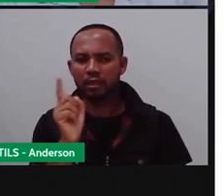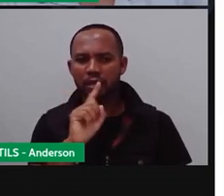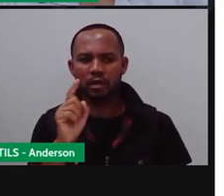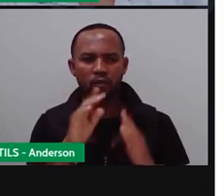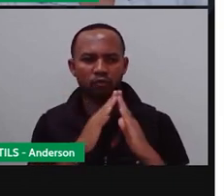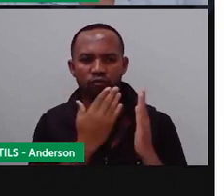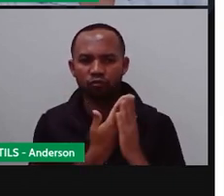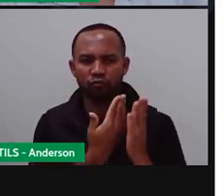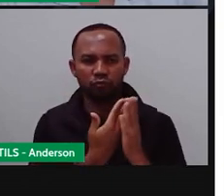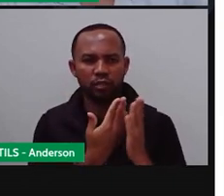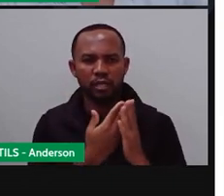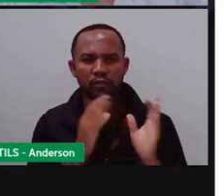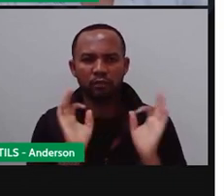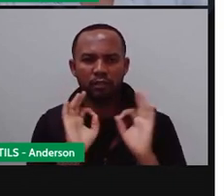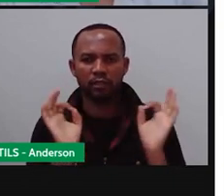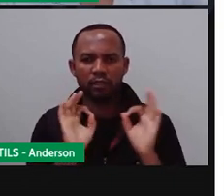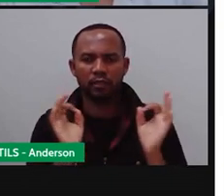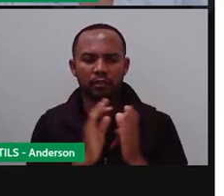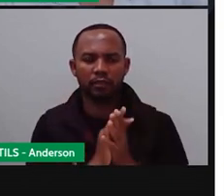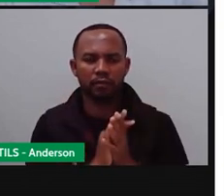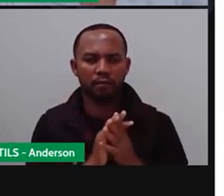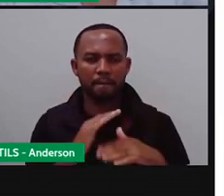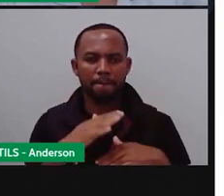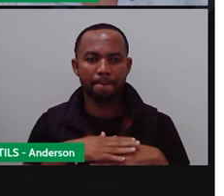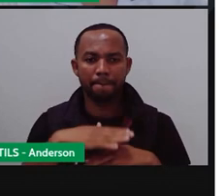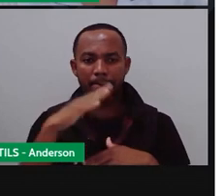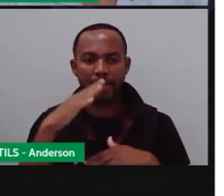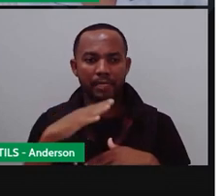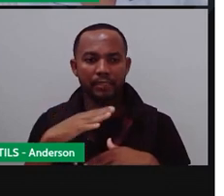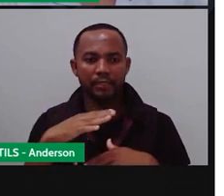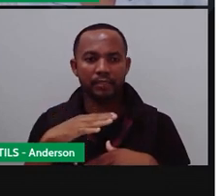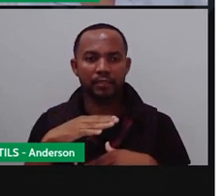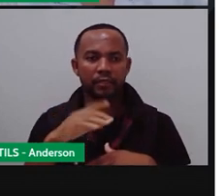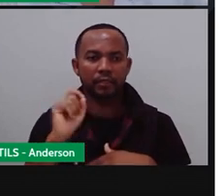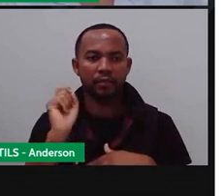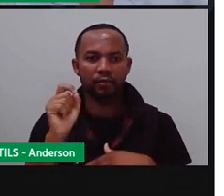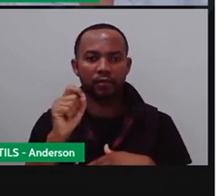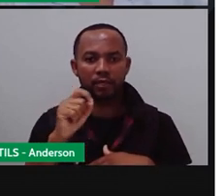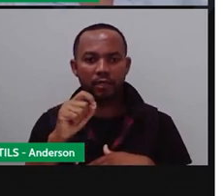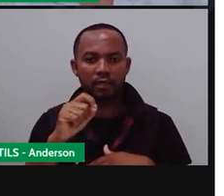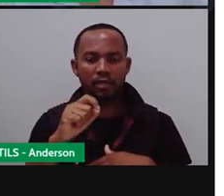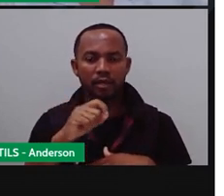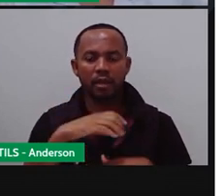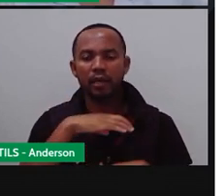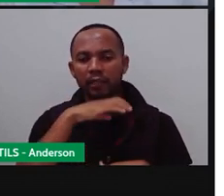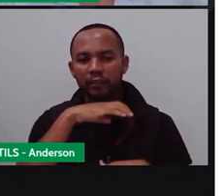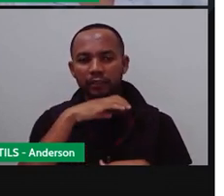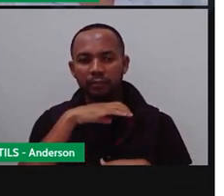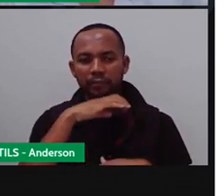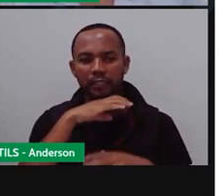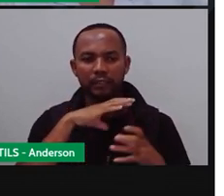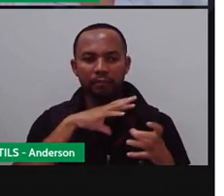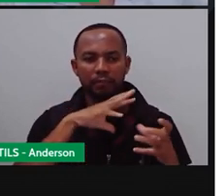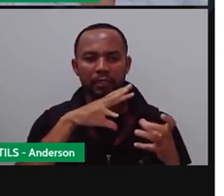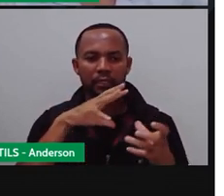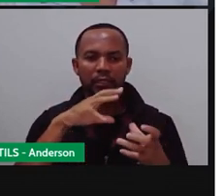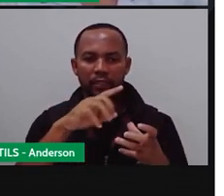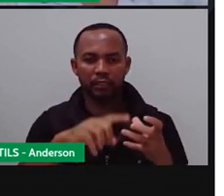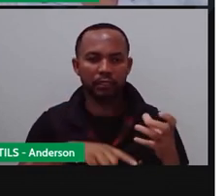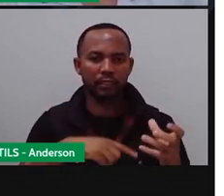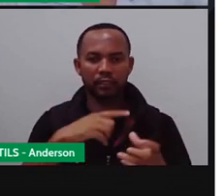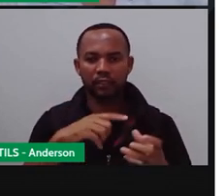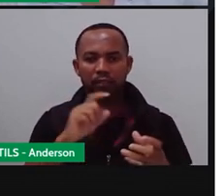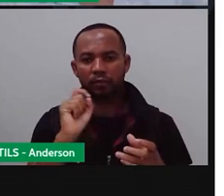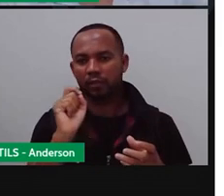os critérios da UCM. Bom, a maioria das espécies existentes no planeta não está avaliada, e por isso